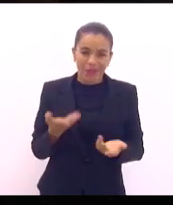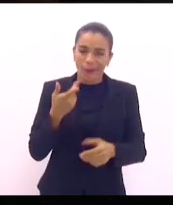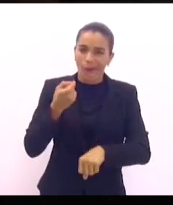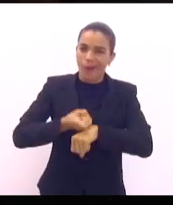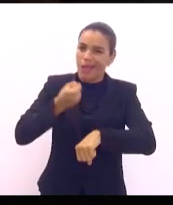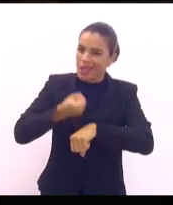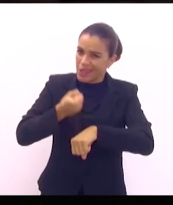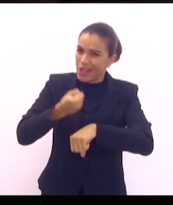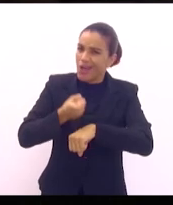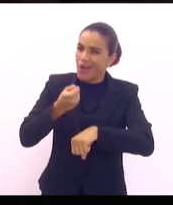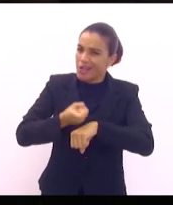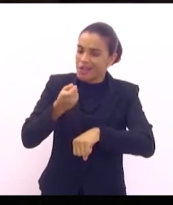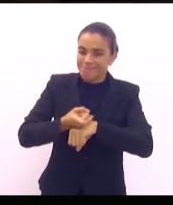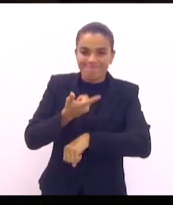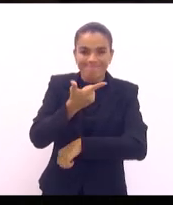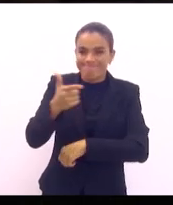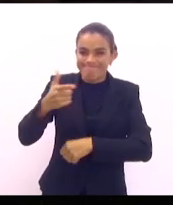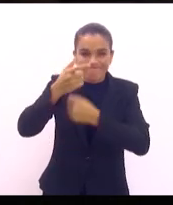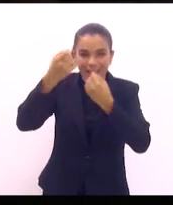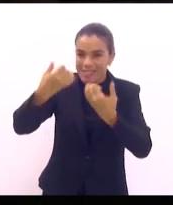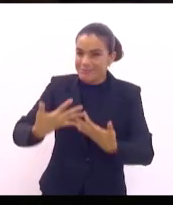ignorância sem par